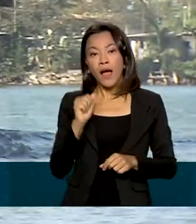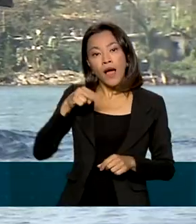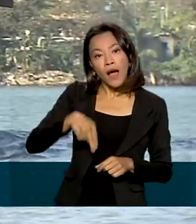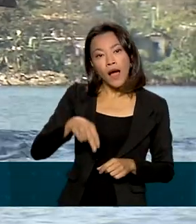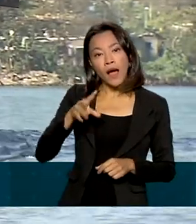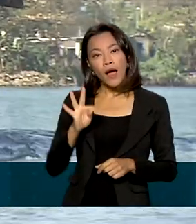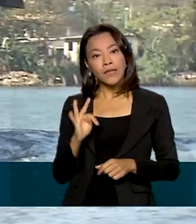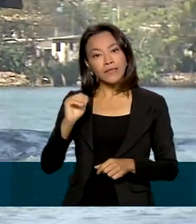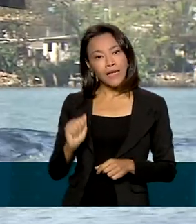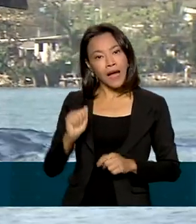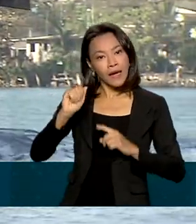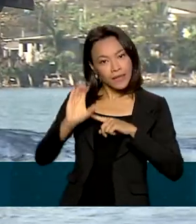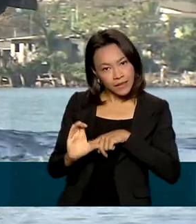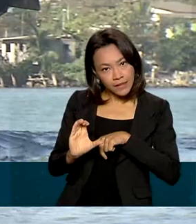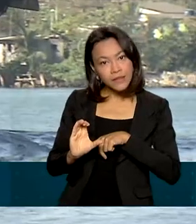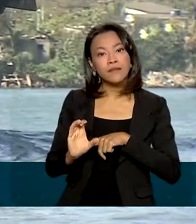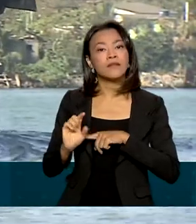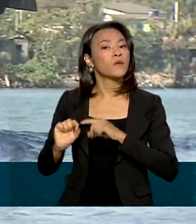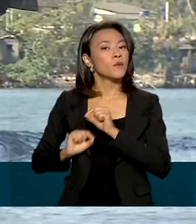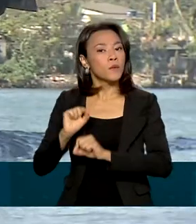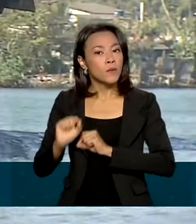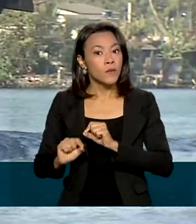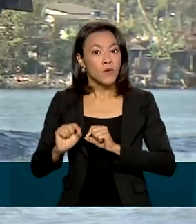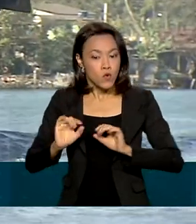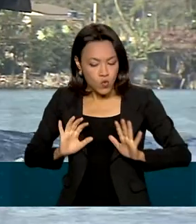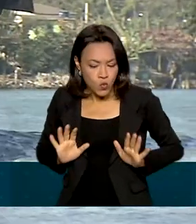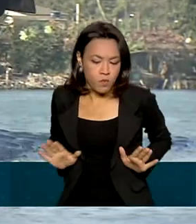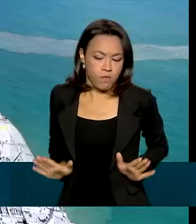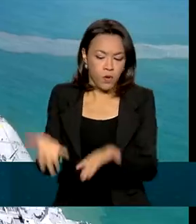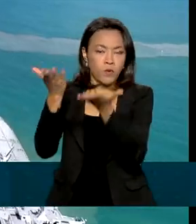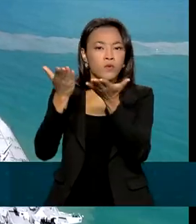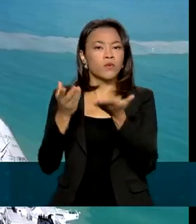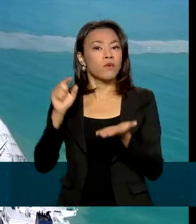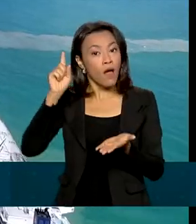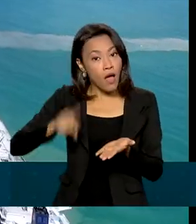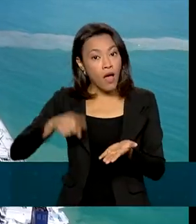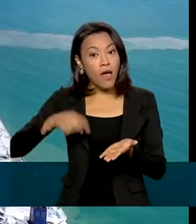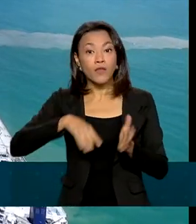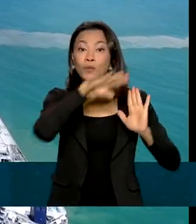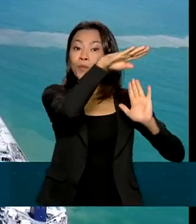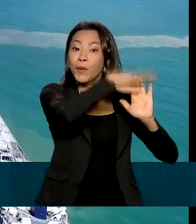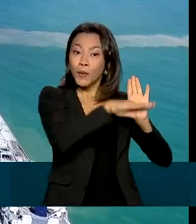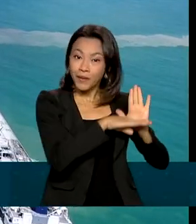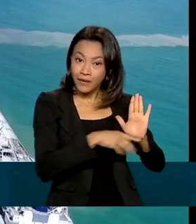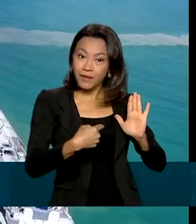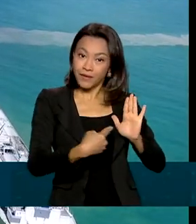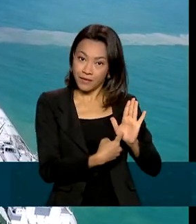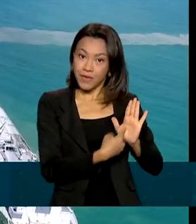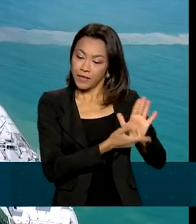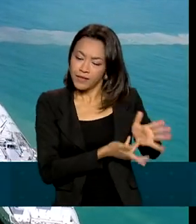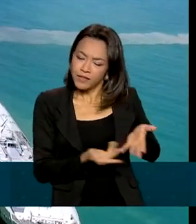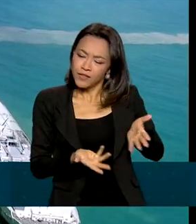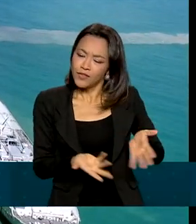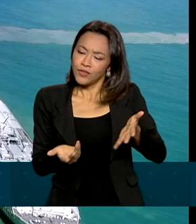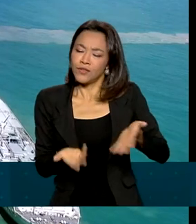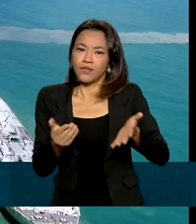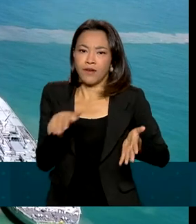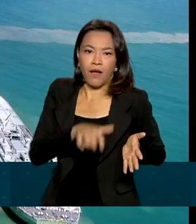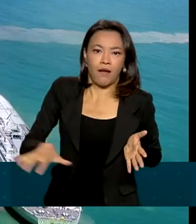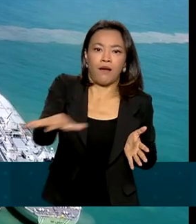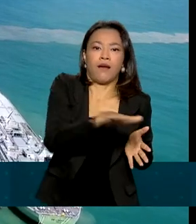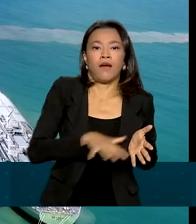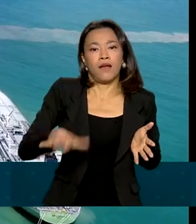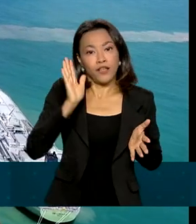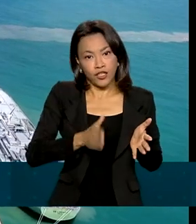de Transportes Acoviários, o impulso virá também do programa BR do Mar de Incentivo ao Setor,